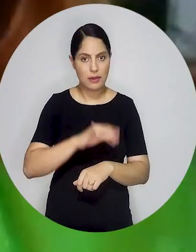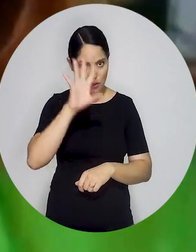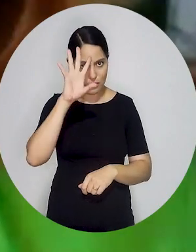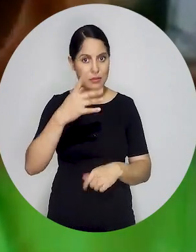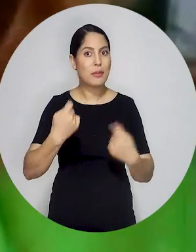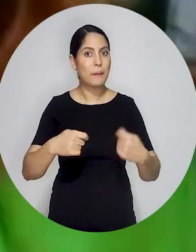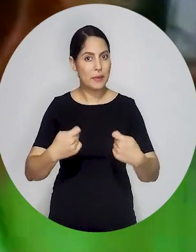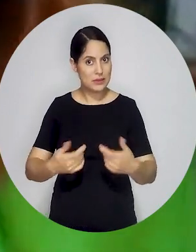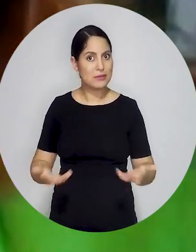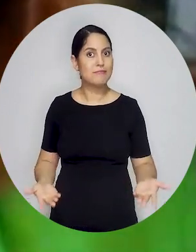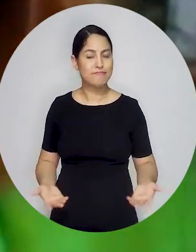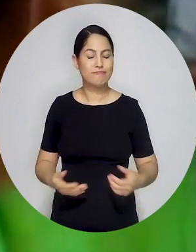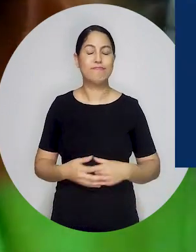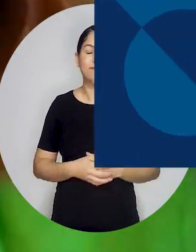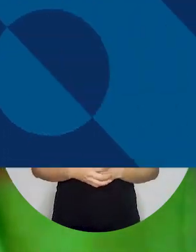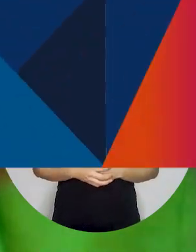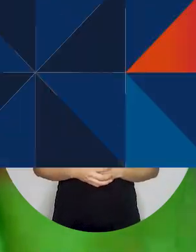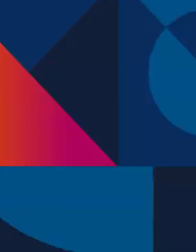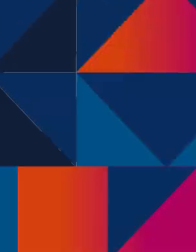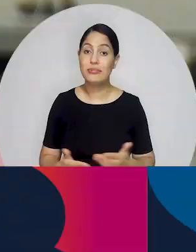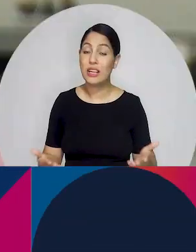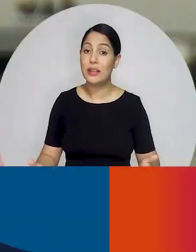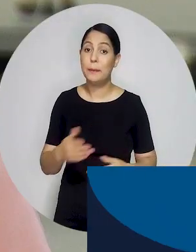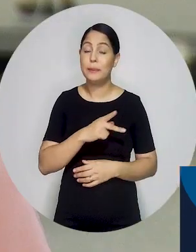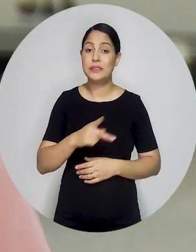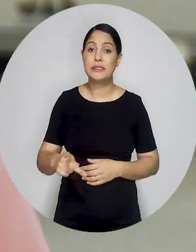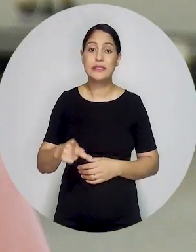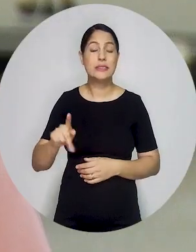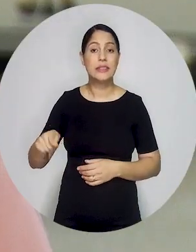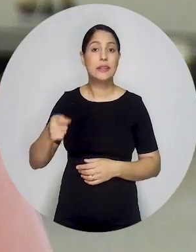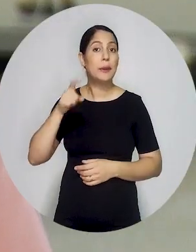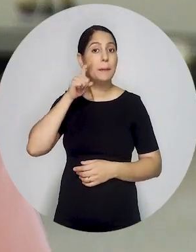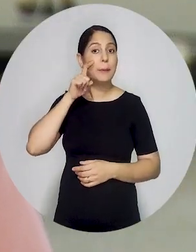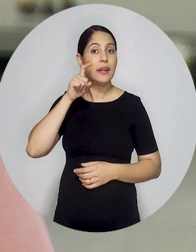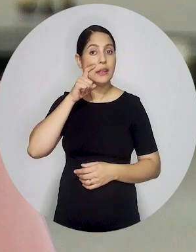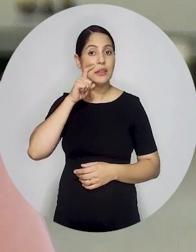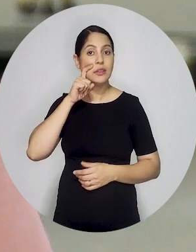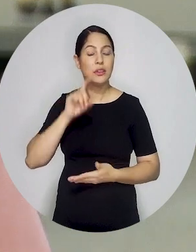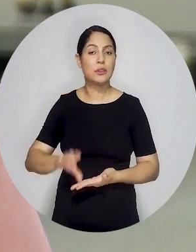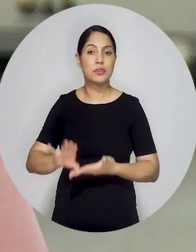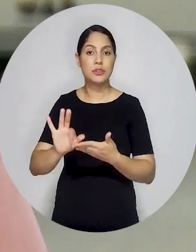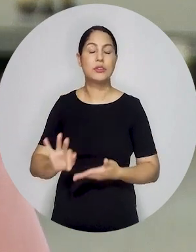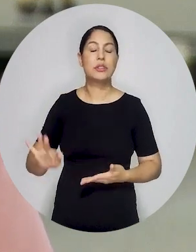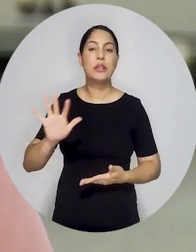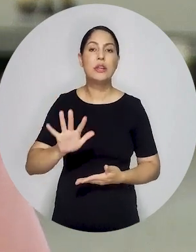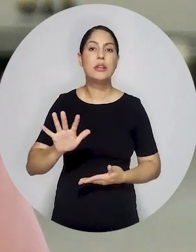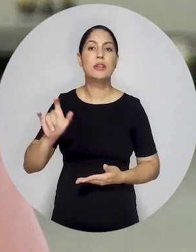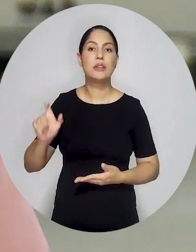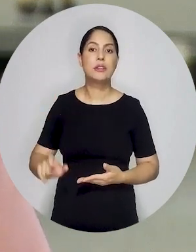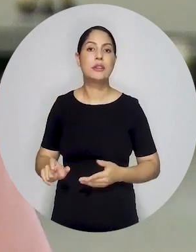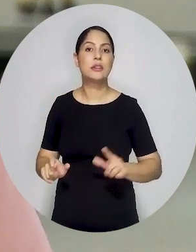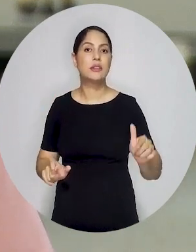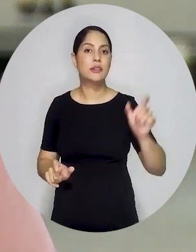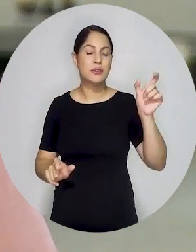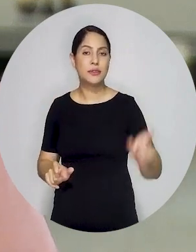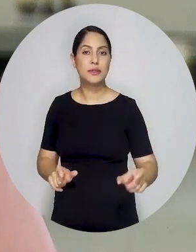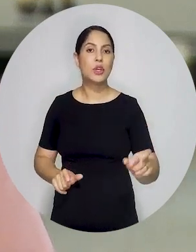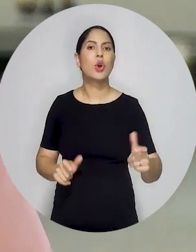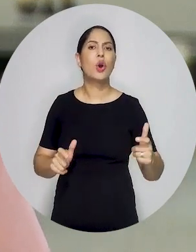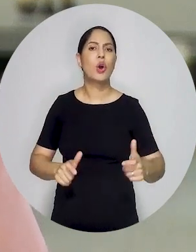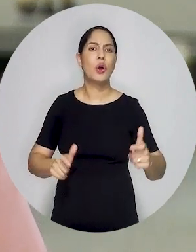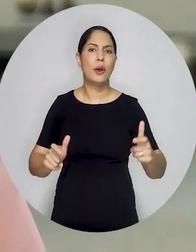Então, nós temos que encontrar uma solução. O presidente da UAB Nacional, Beto Simonetti, recebeu a visita de